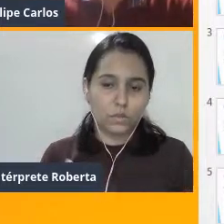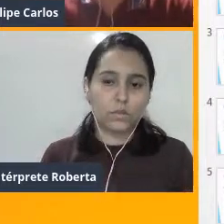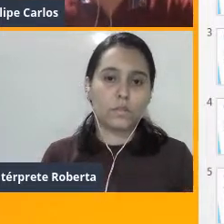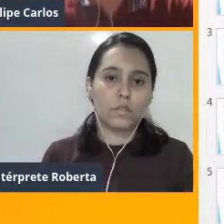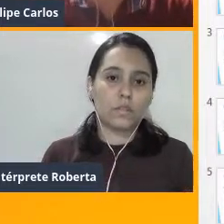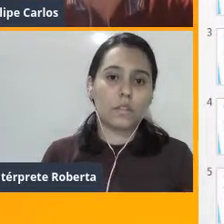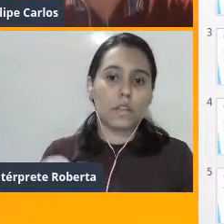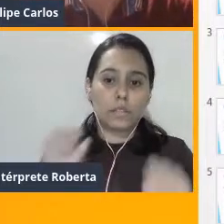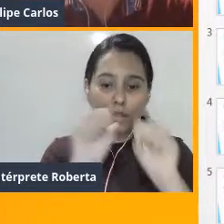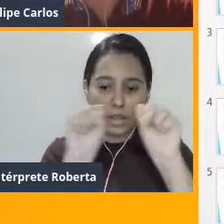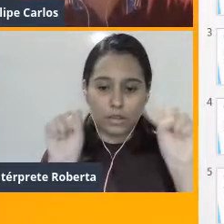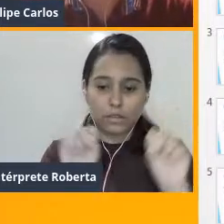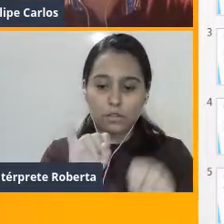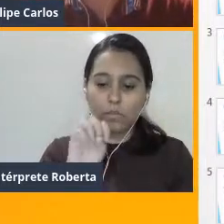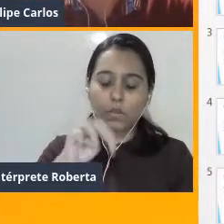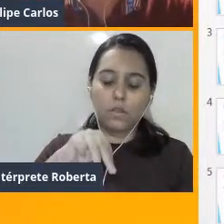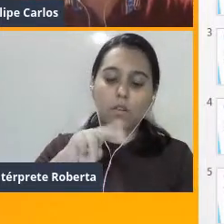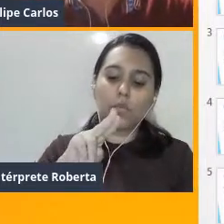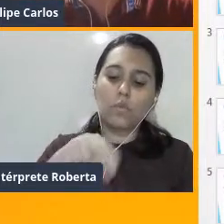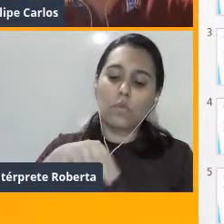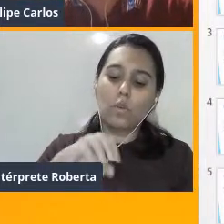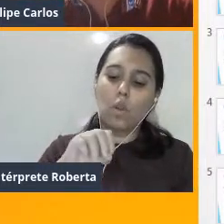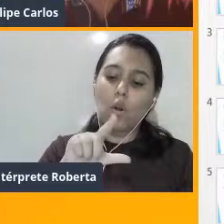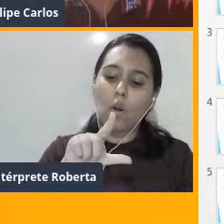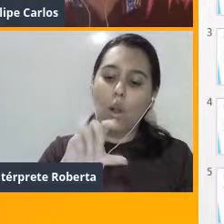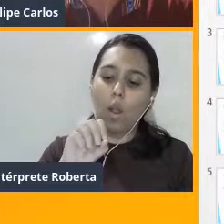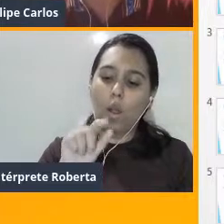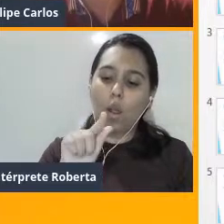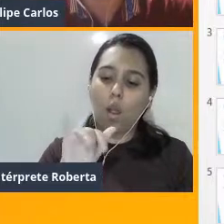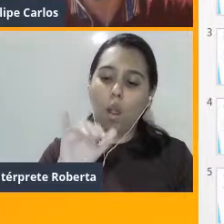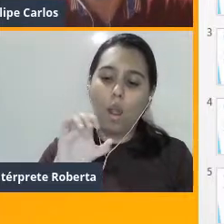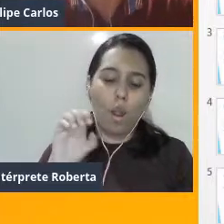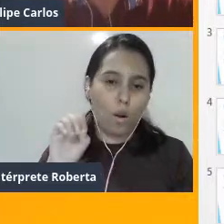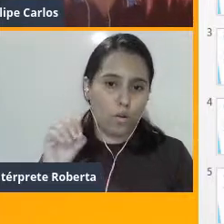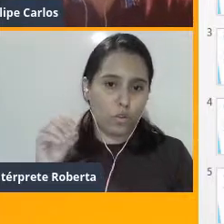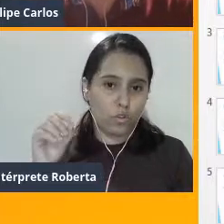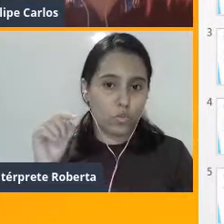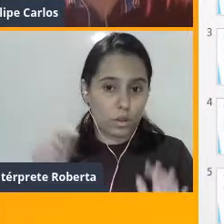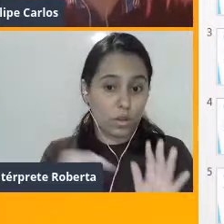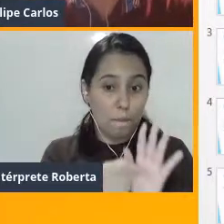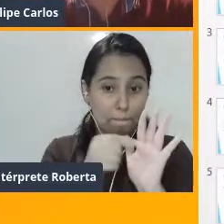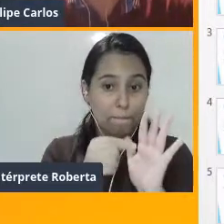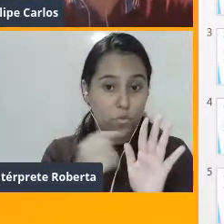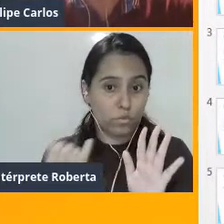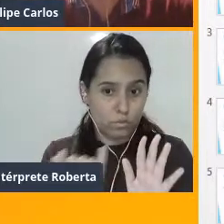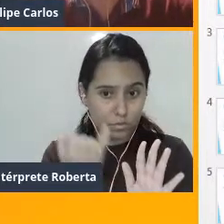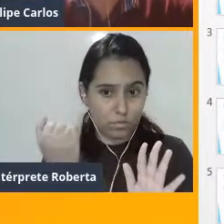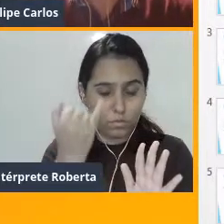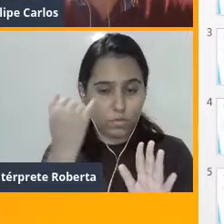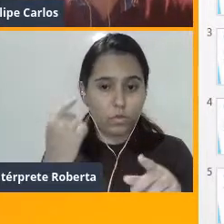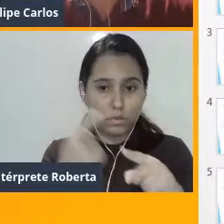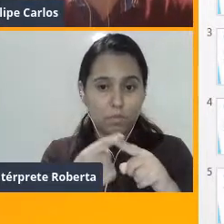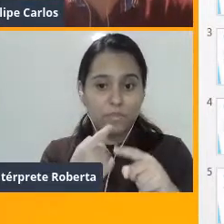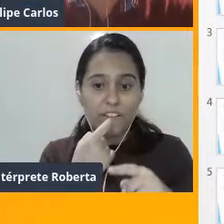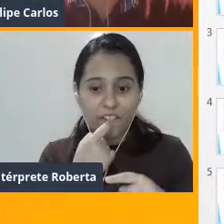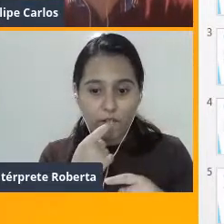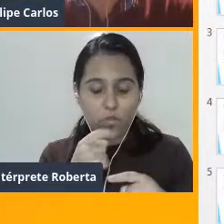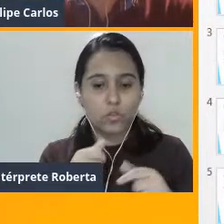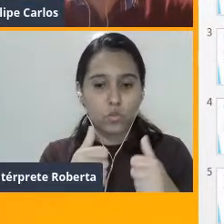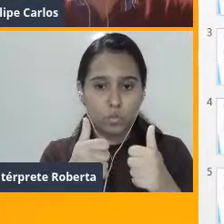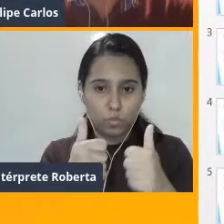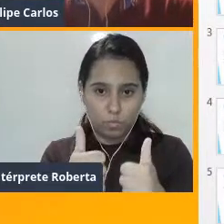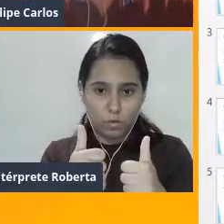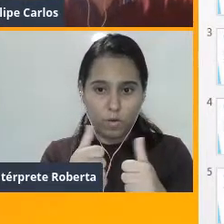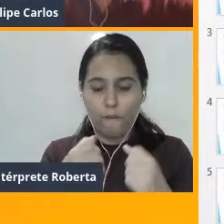Isso aqui é um ponto que a gente tem que frisar bastante. Aumenta a densidade óssea, reduz o risco de câncer,